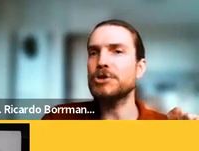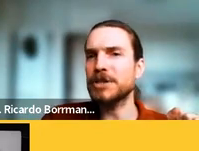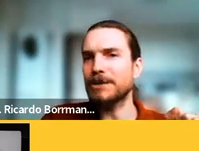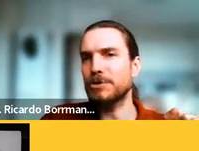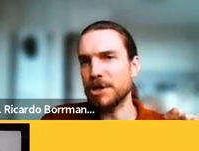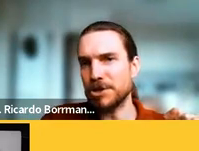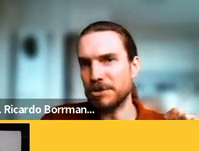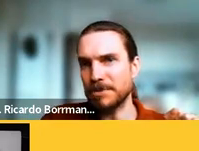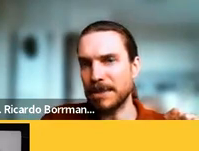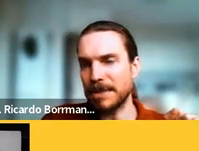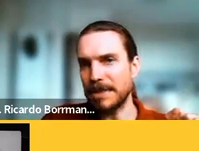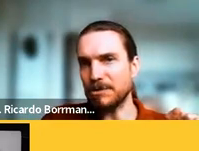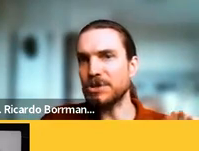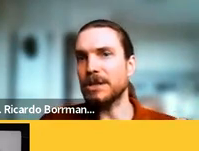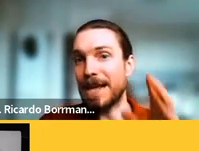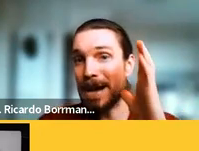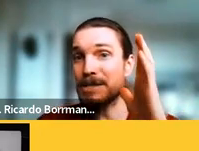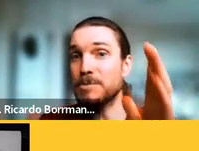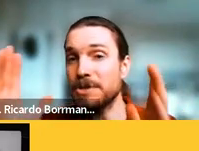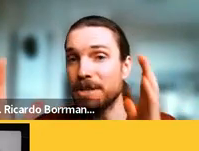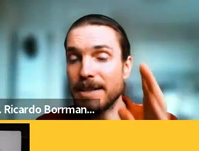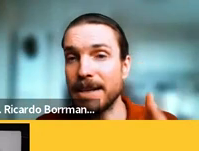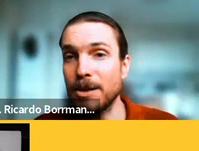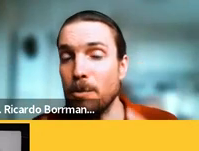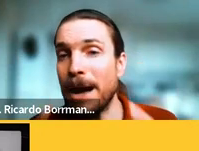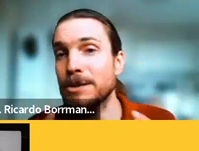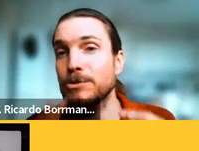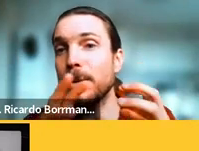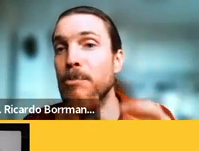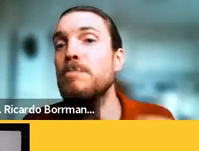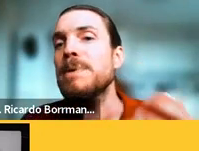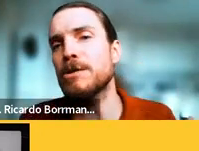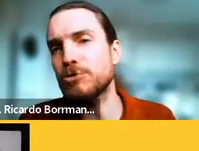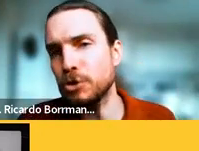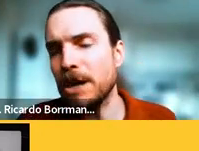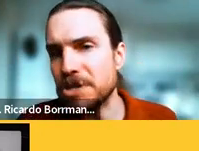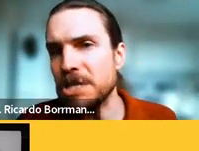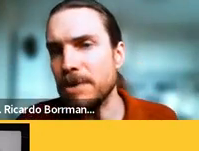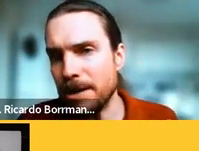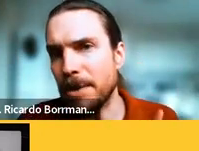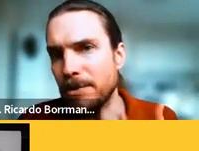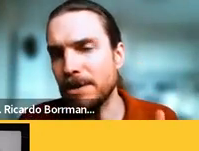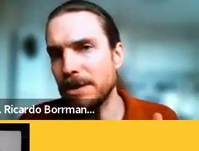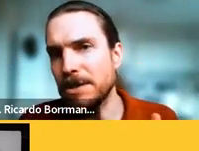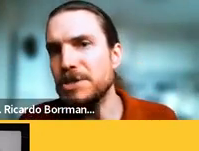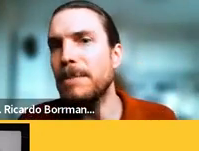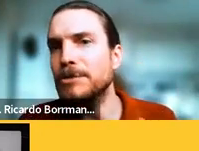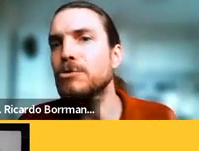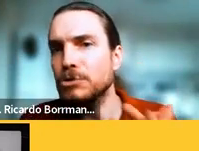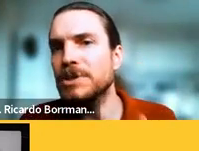Barreto no estado nordestino na década de 1870 o Barreto publica um jornalzinho em alemão